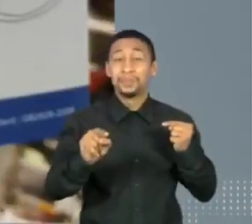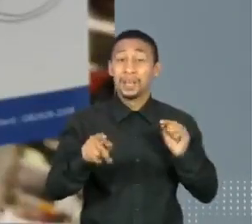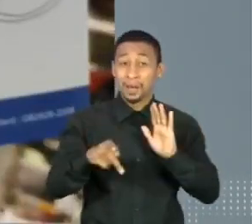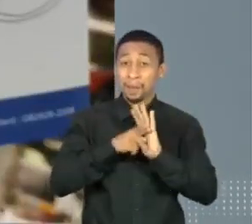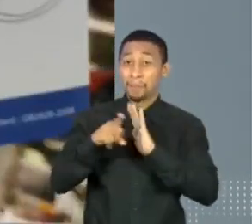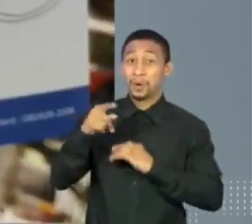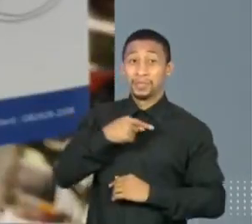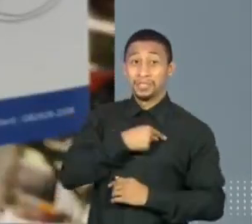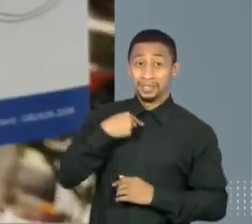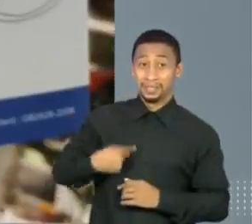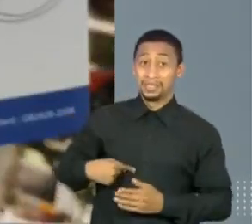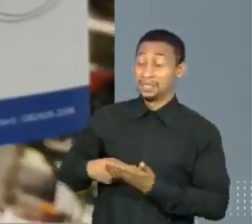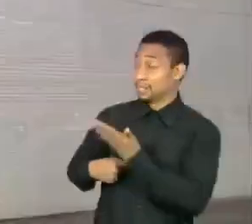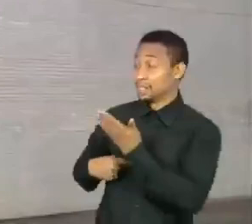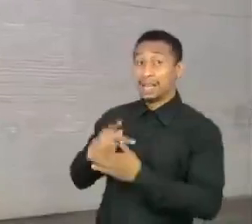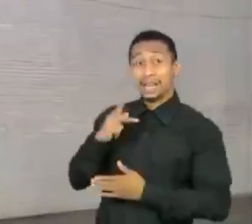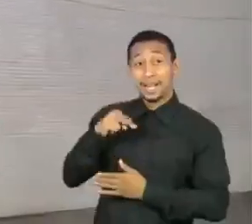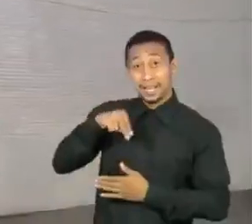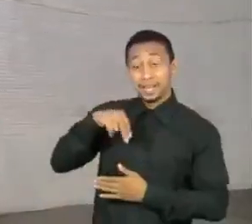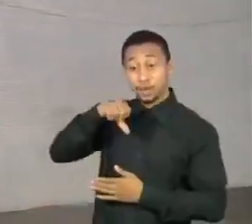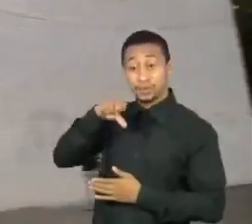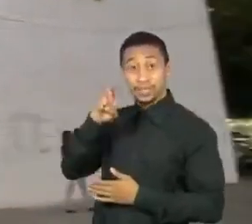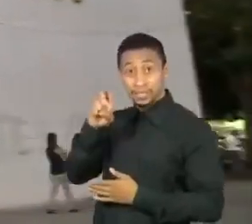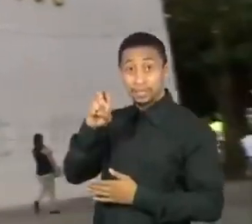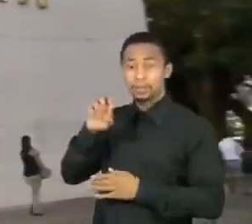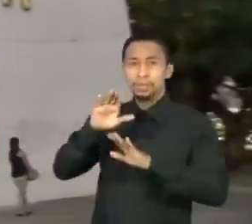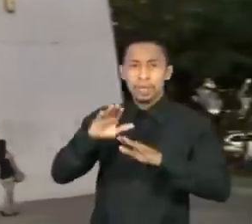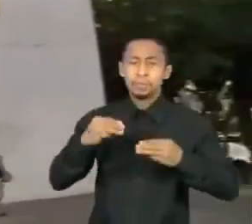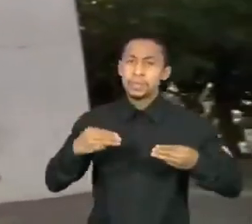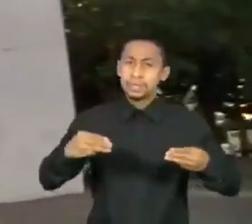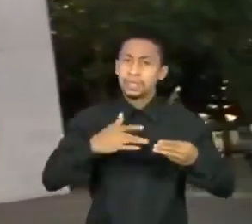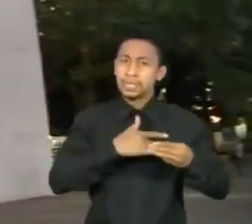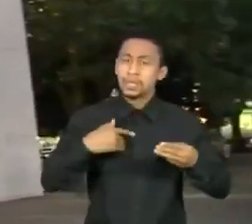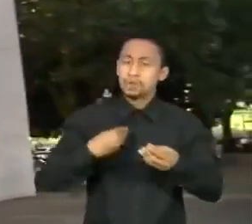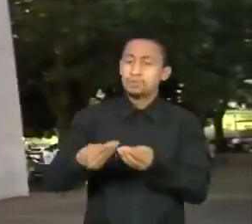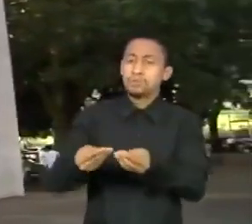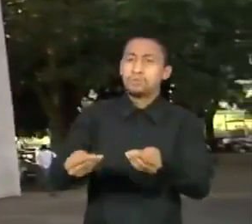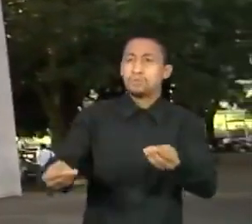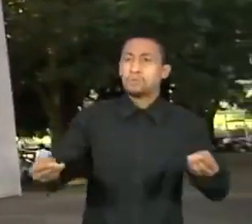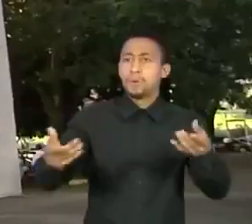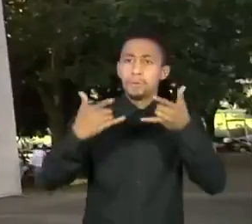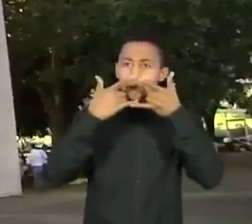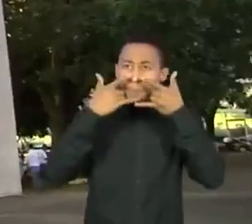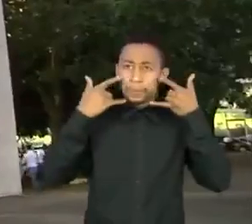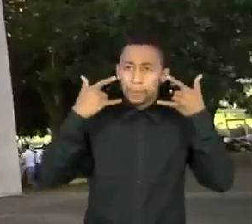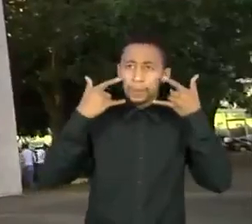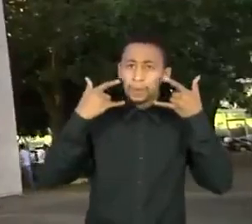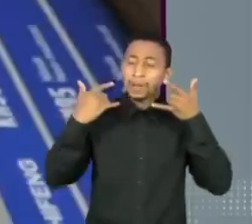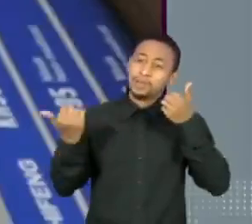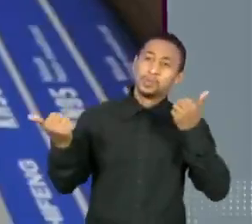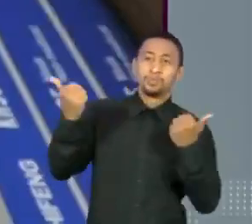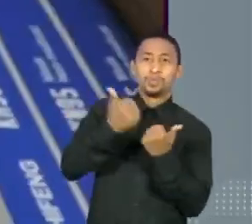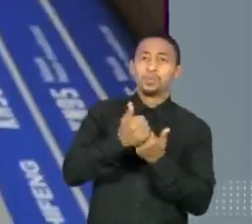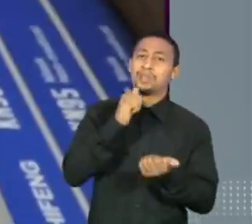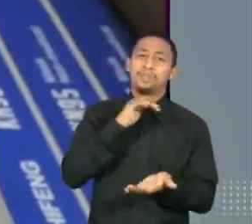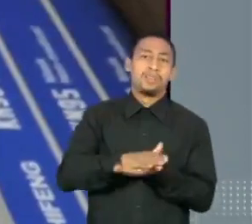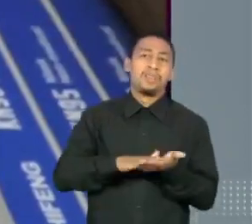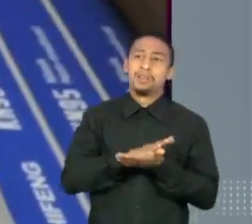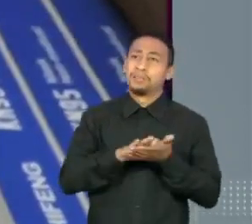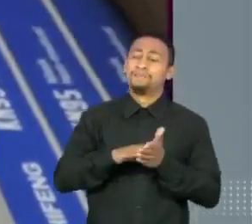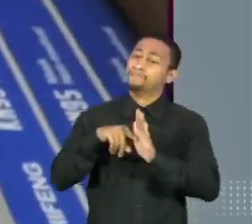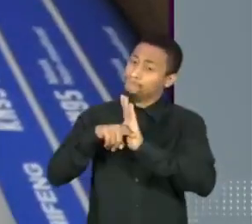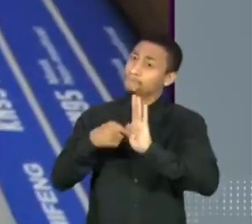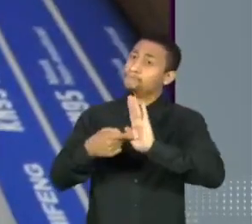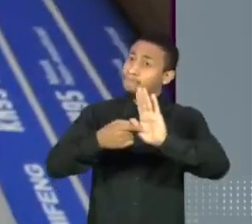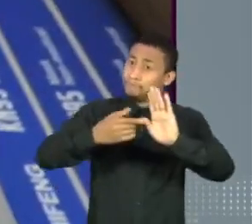do tipo KN95, mas o Ministério da Saúde distribuiu equipamento de proteção e não quis fazer a substituição, mesmo depois